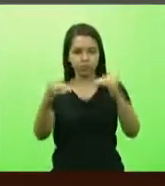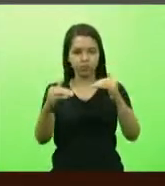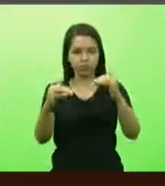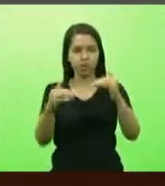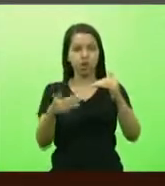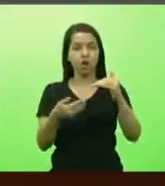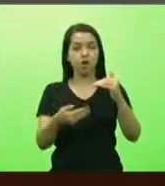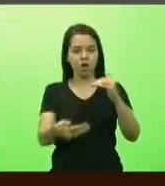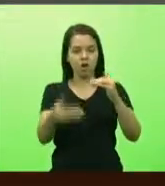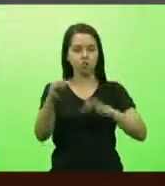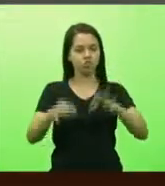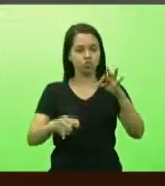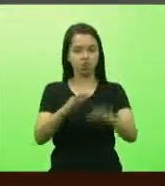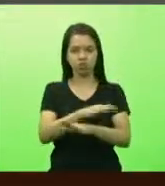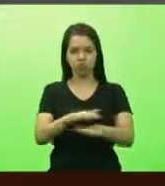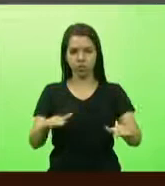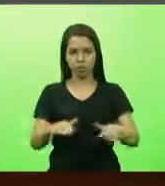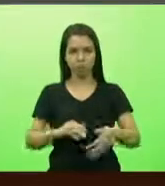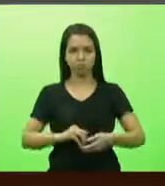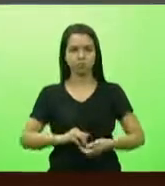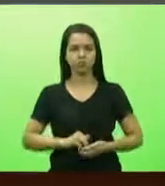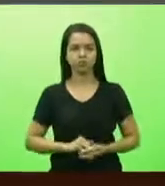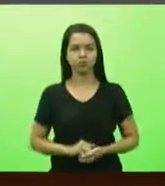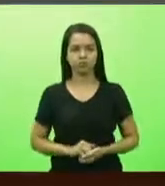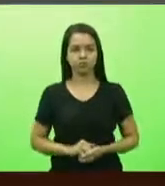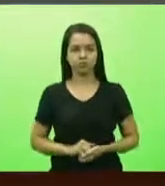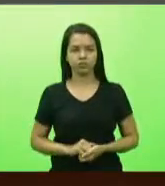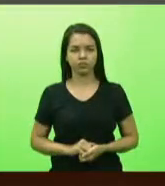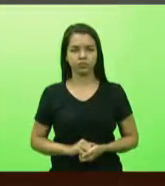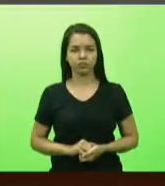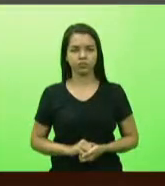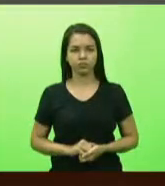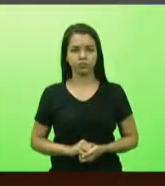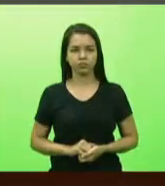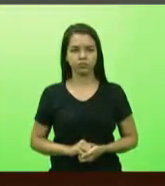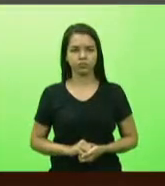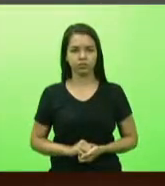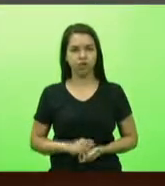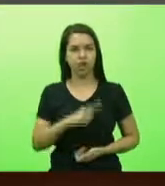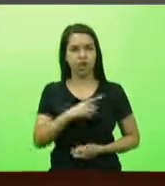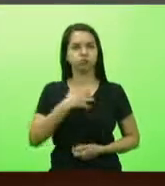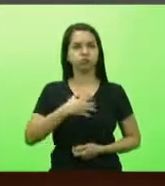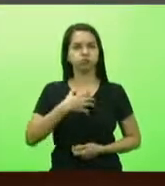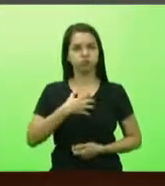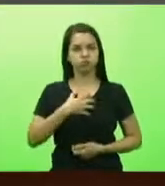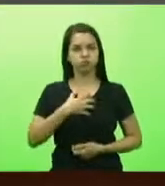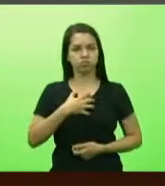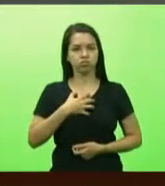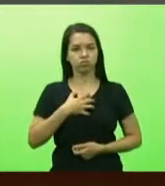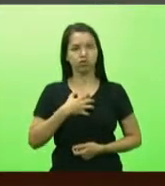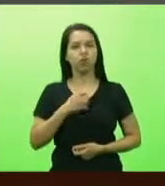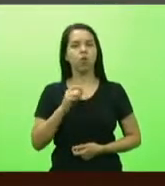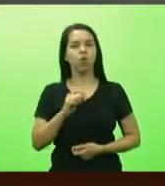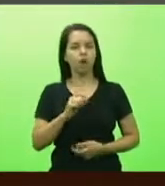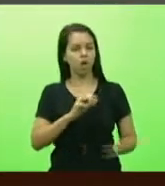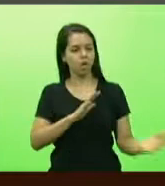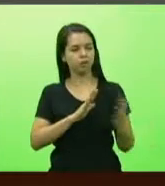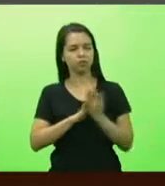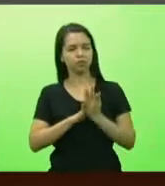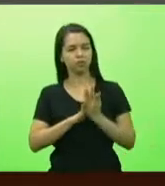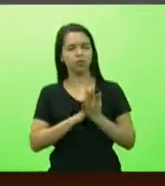julgamento. A bronca desses desembargadores que me procuraram e disseram Kennedy,